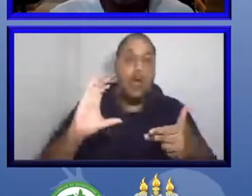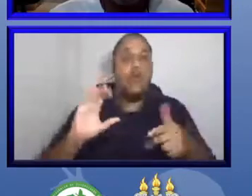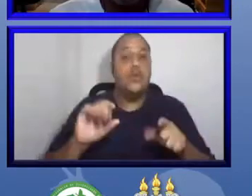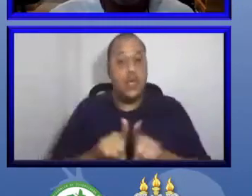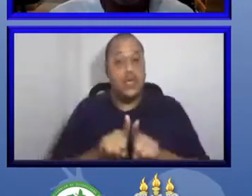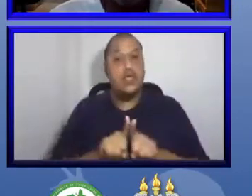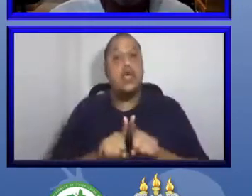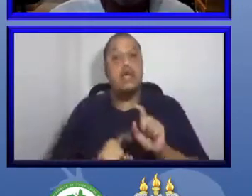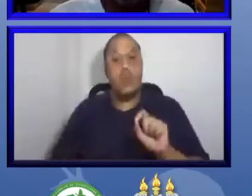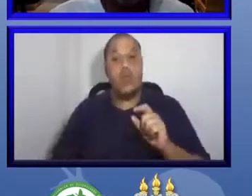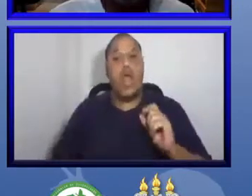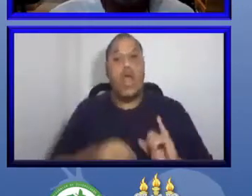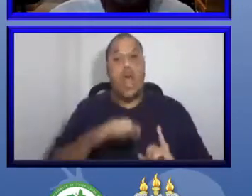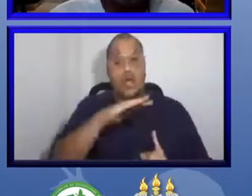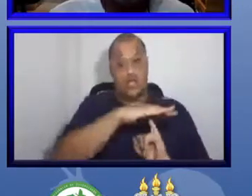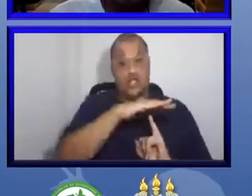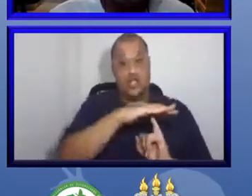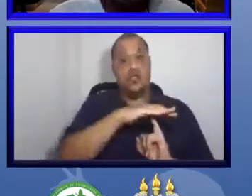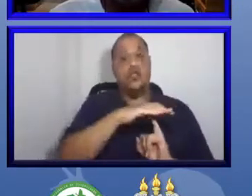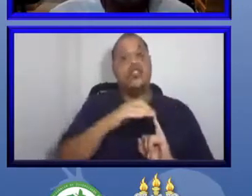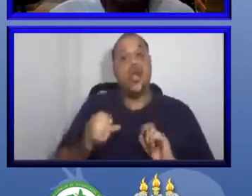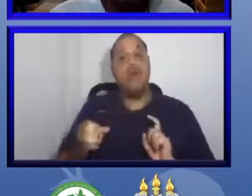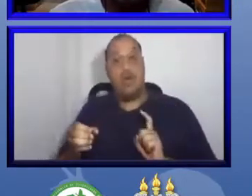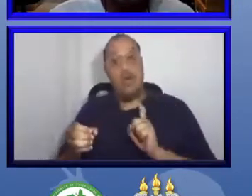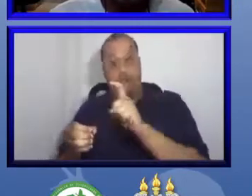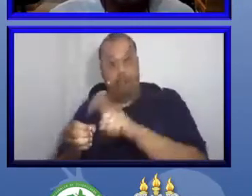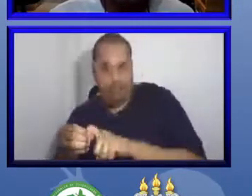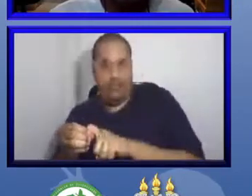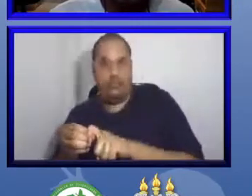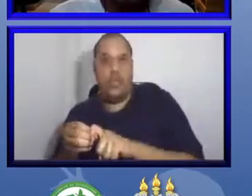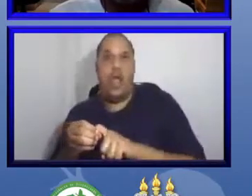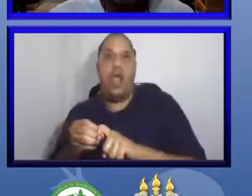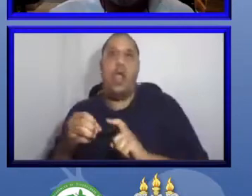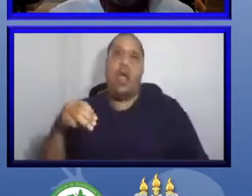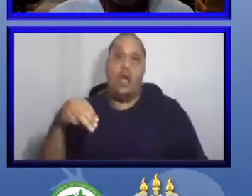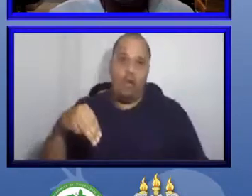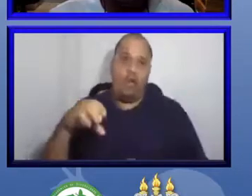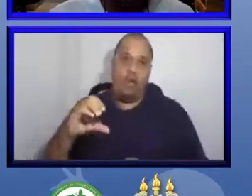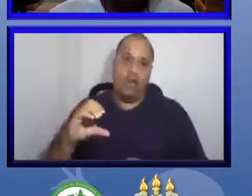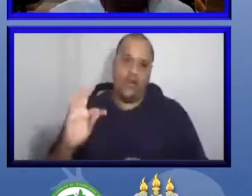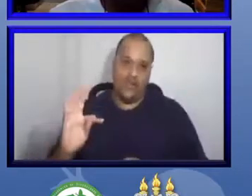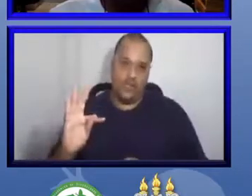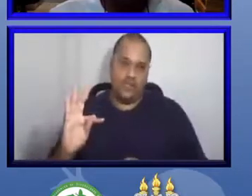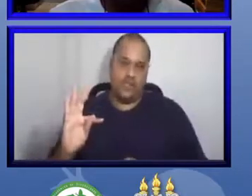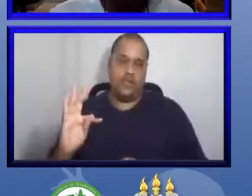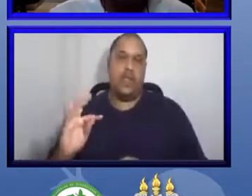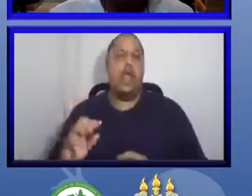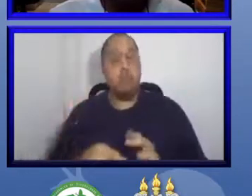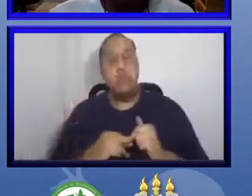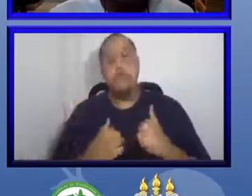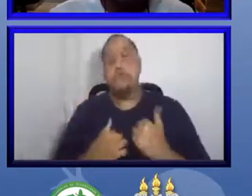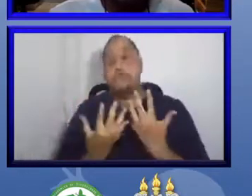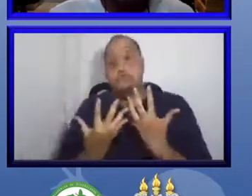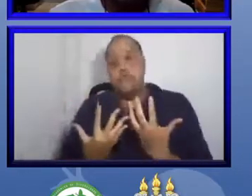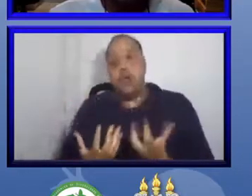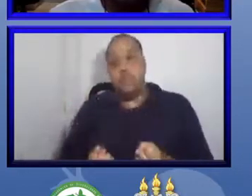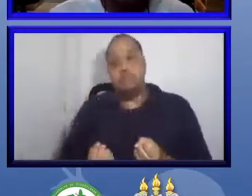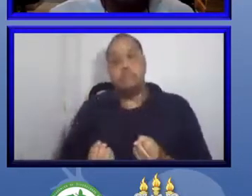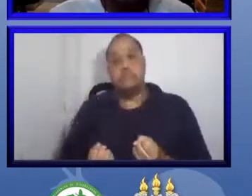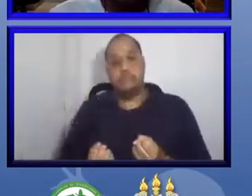ao MCT. Então, evidentemente, eu aceitei esse compromisso